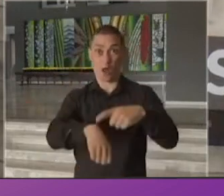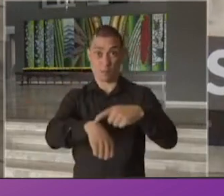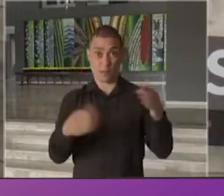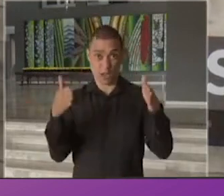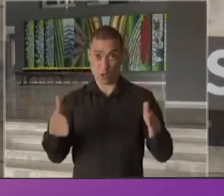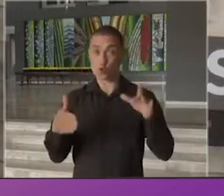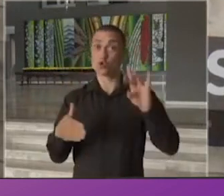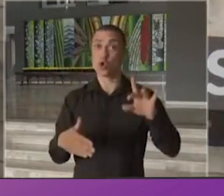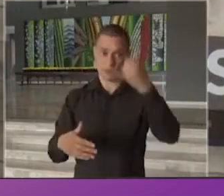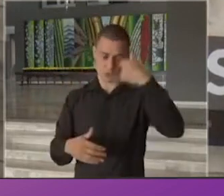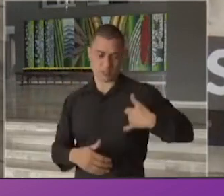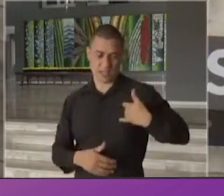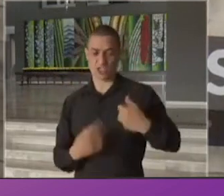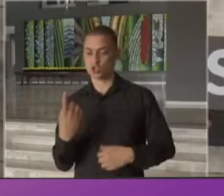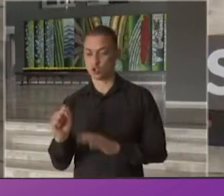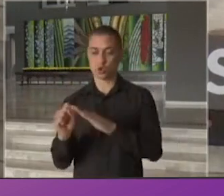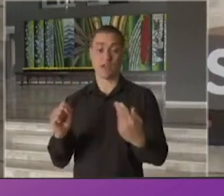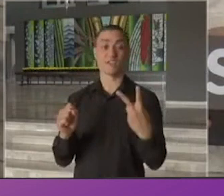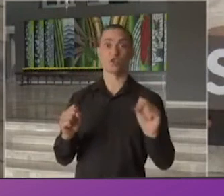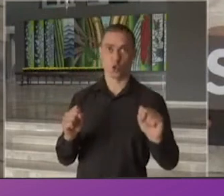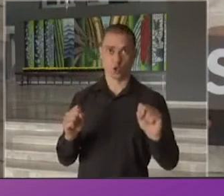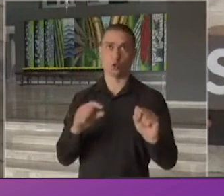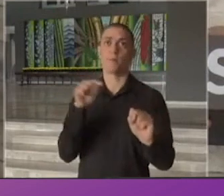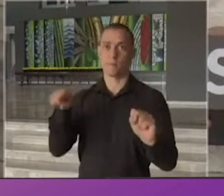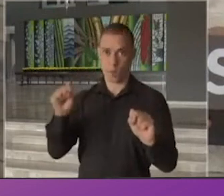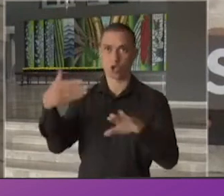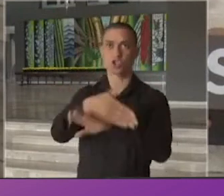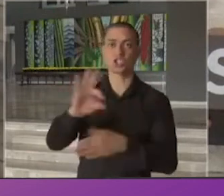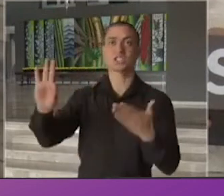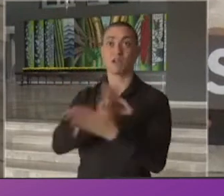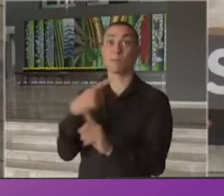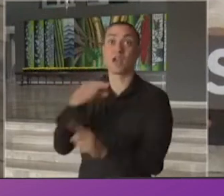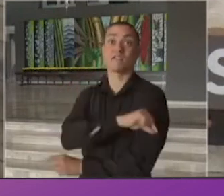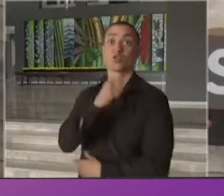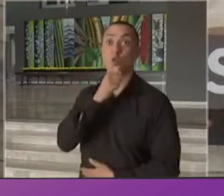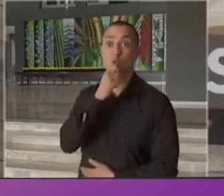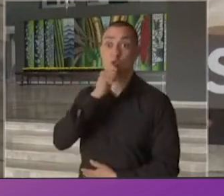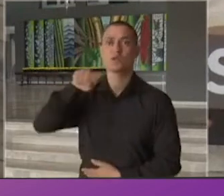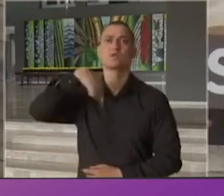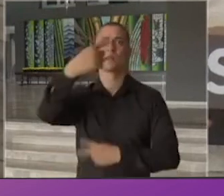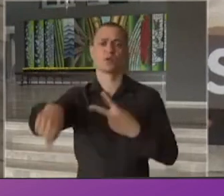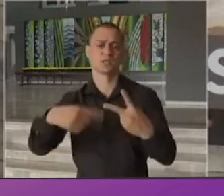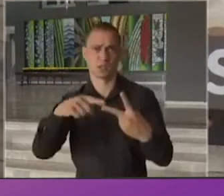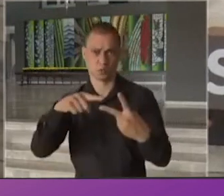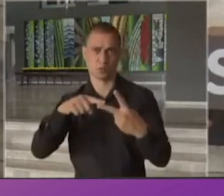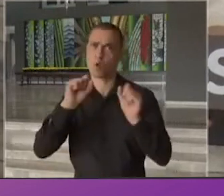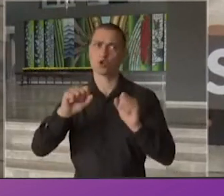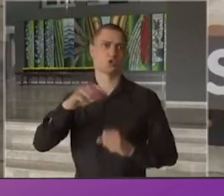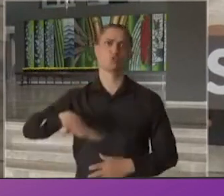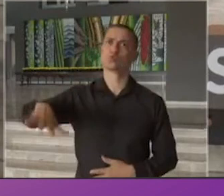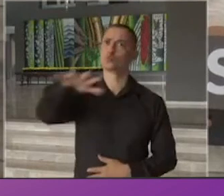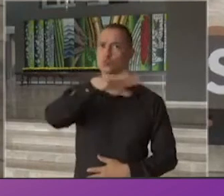os adultos com 18 a 28 anos, que podem se inscrever. E, na segunda fase, toda a população